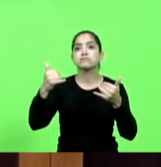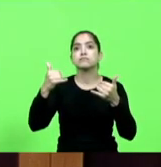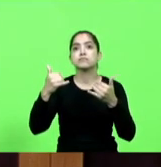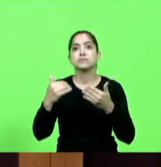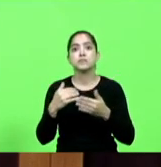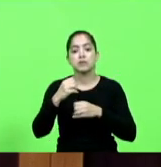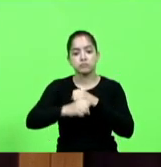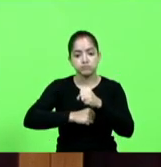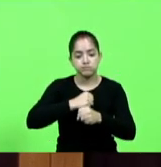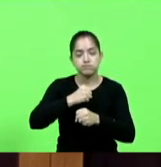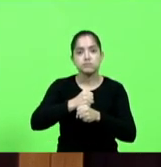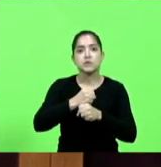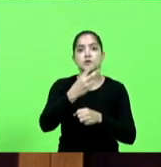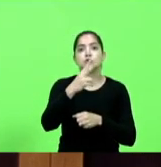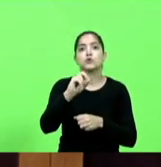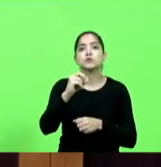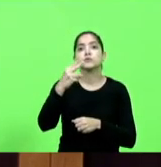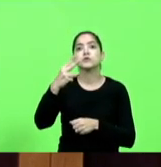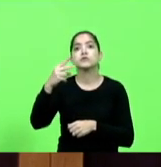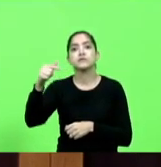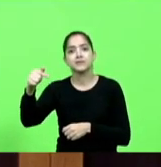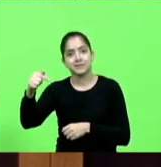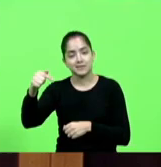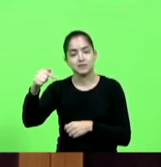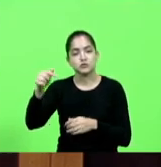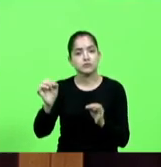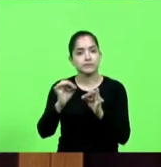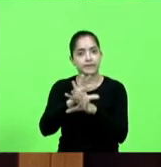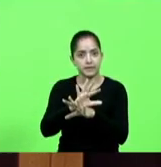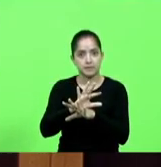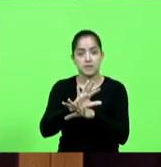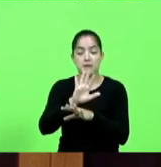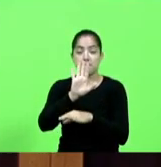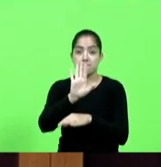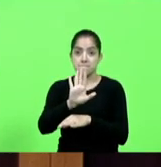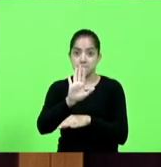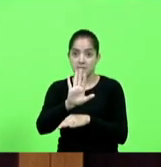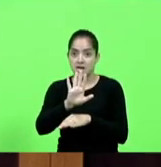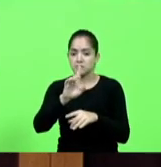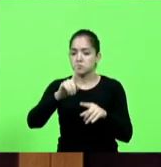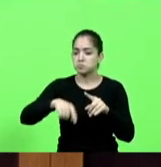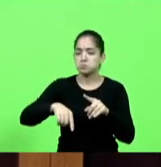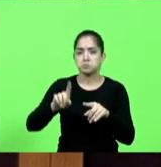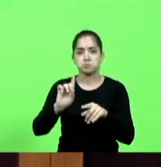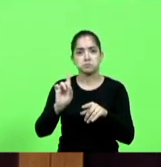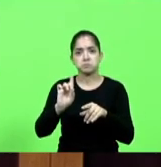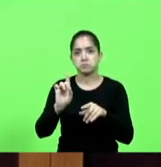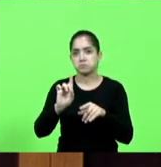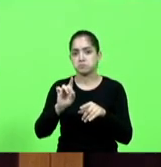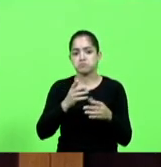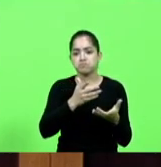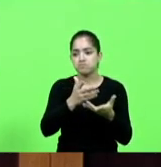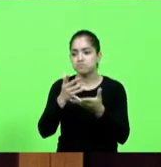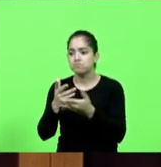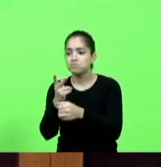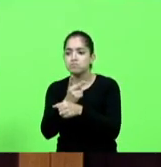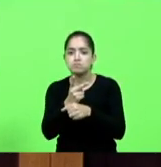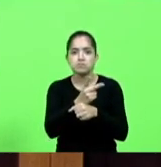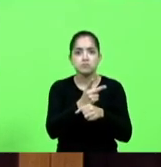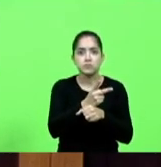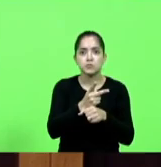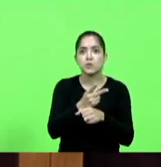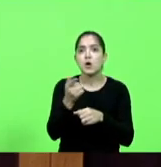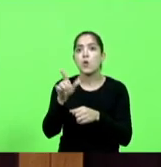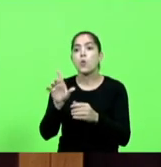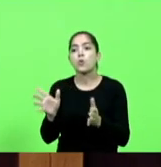2027 certo mas isso não nos proíbe de buscar outros tipos de incentivos